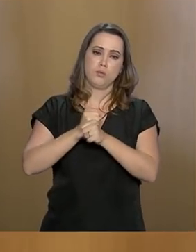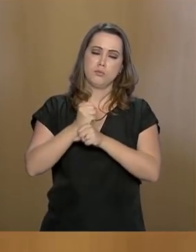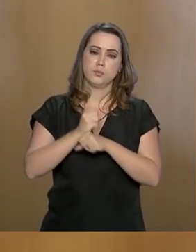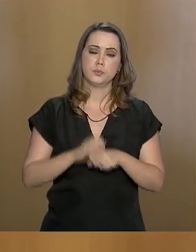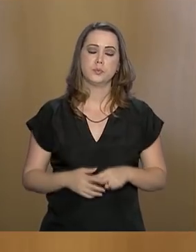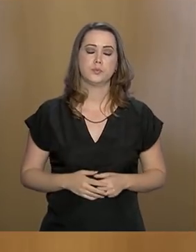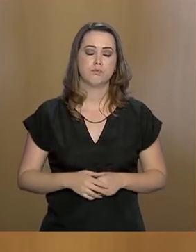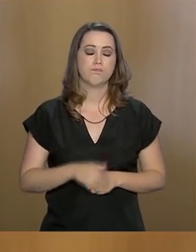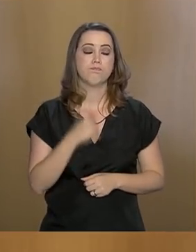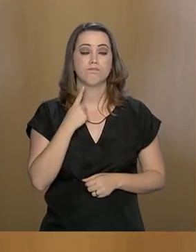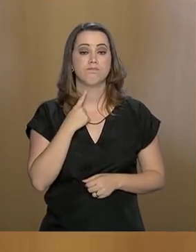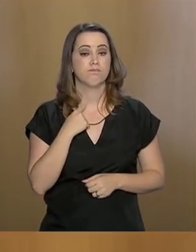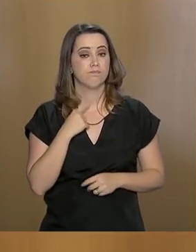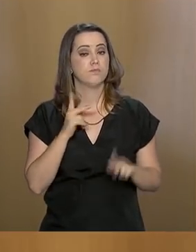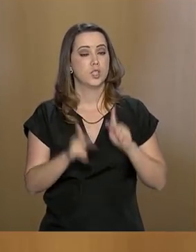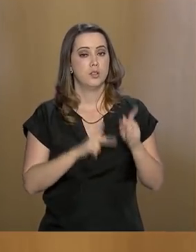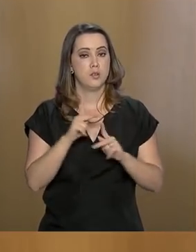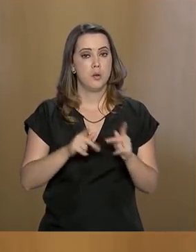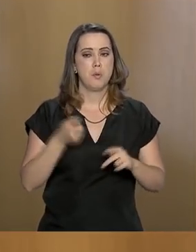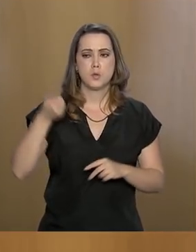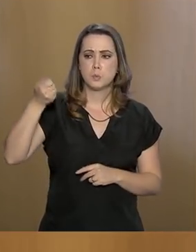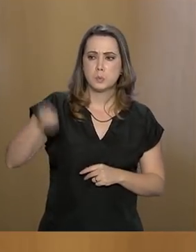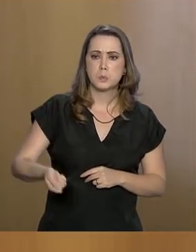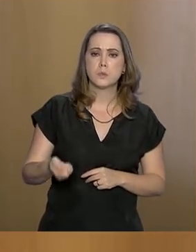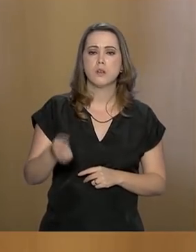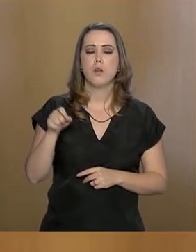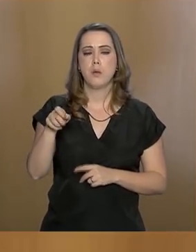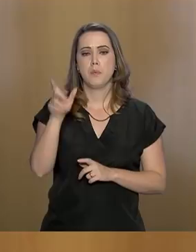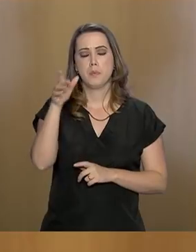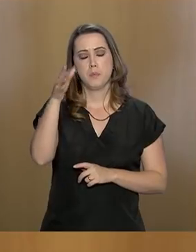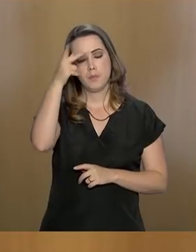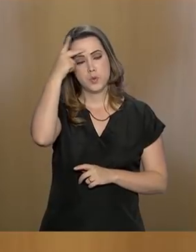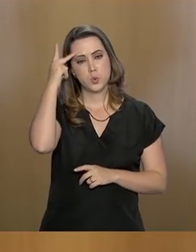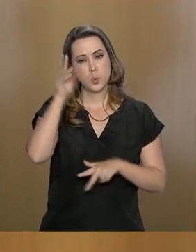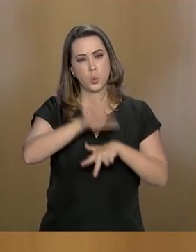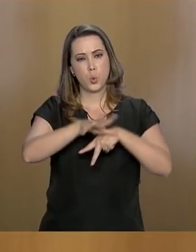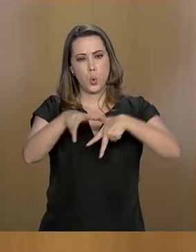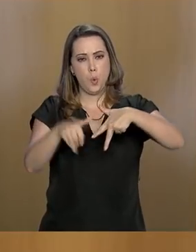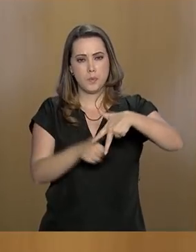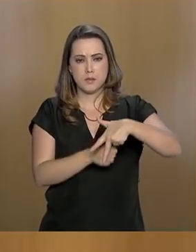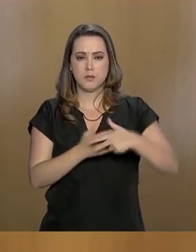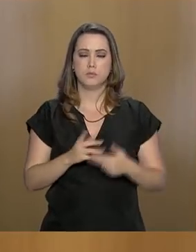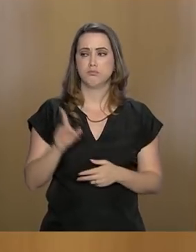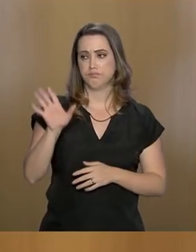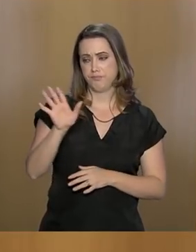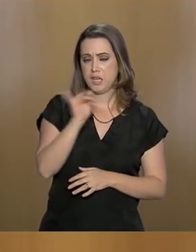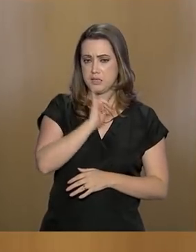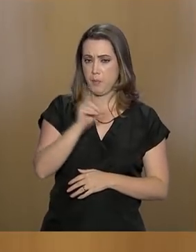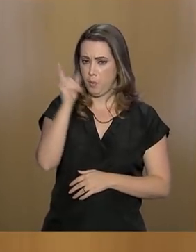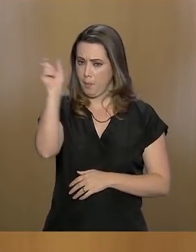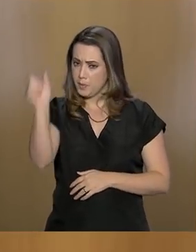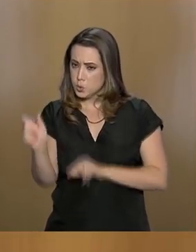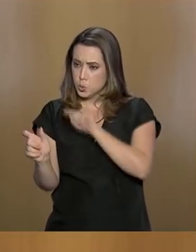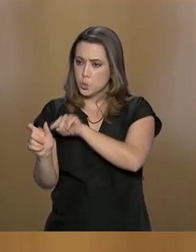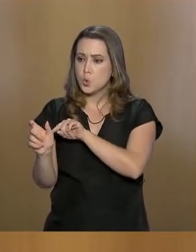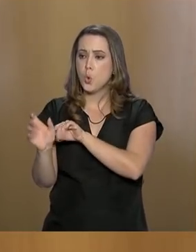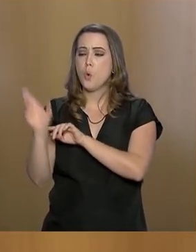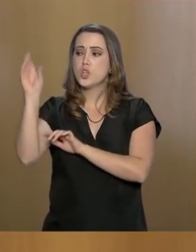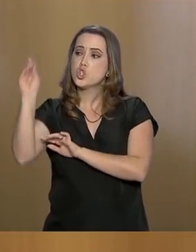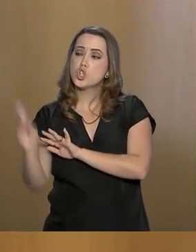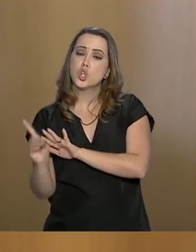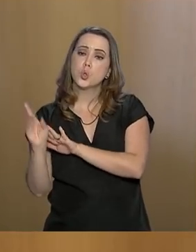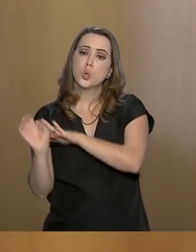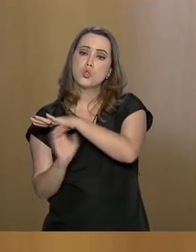população por uma maior reprimenda contra a corrupção. Por exemplo, uma coisa é um diretor da Petrobras que desvia em proveito próprio